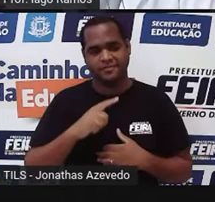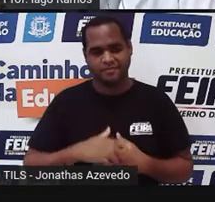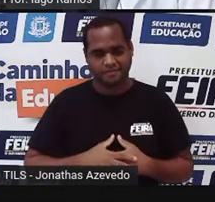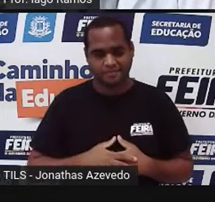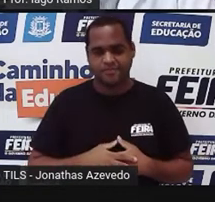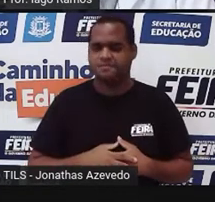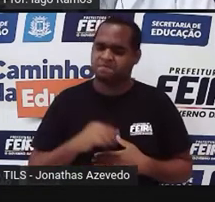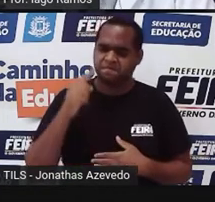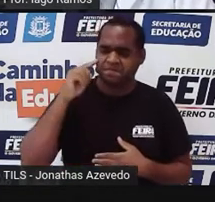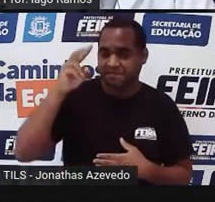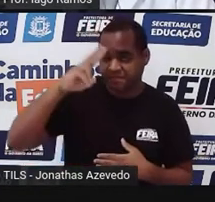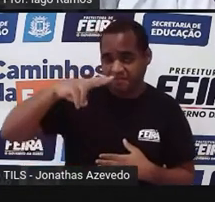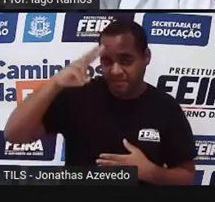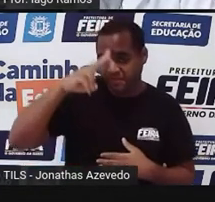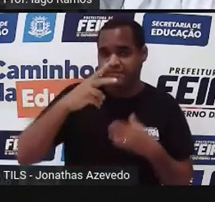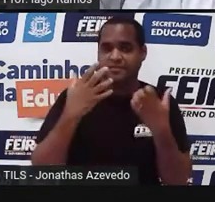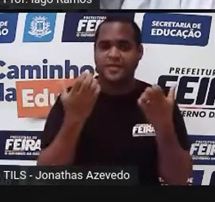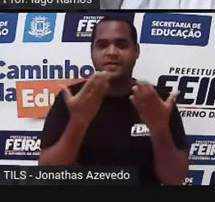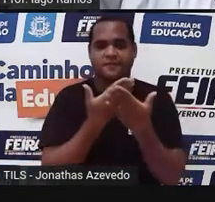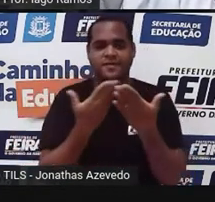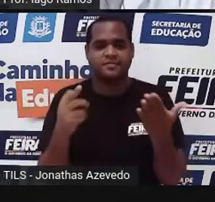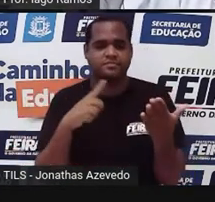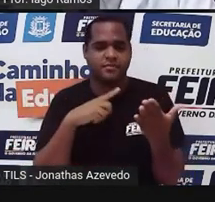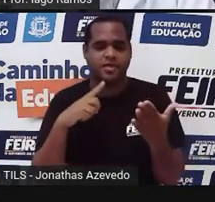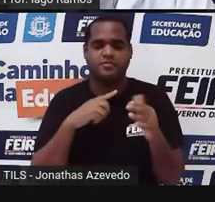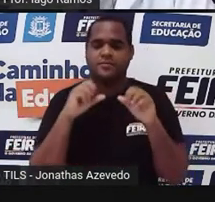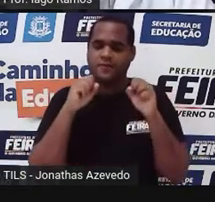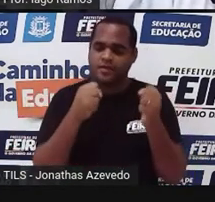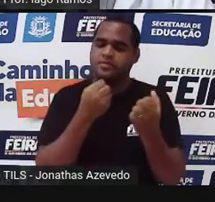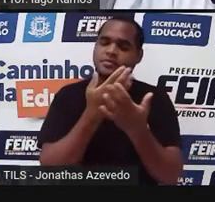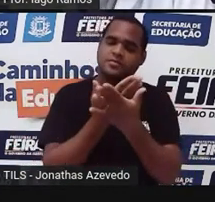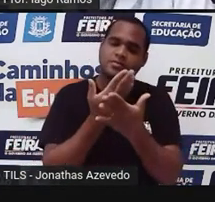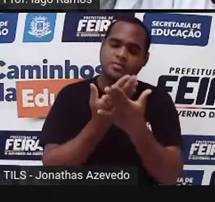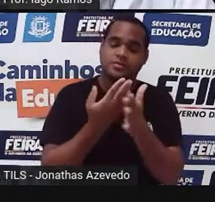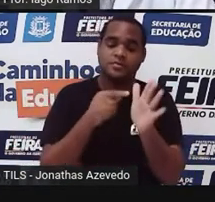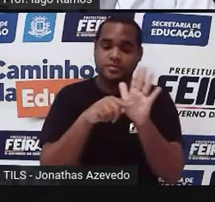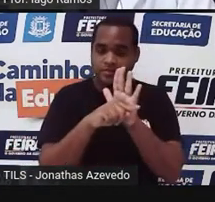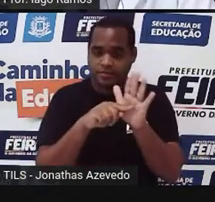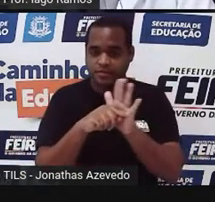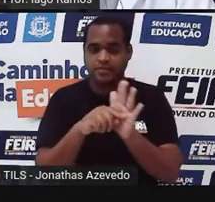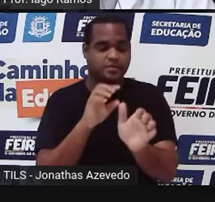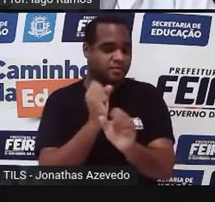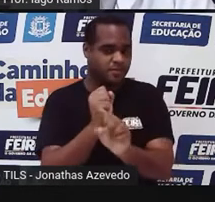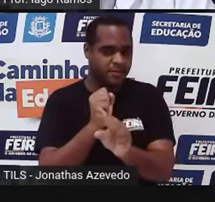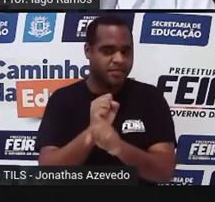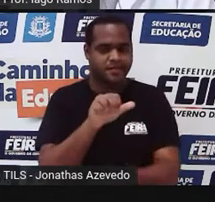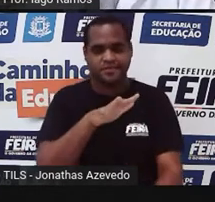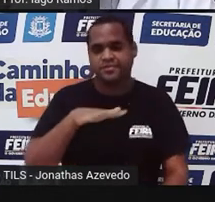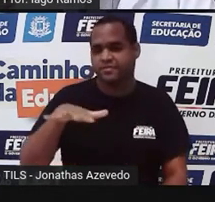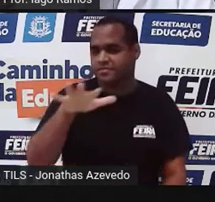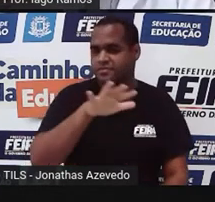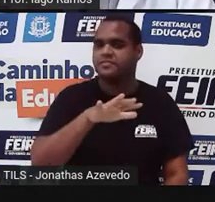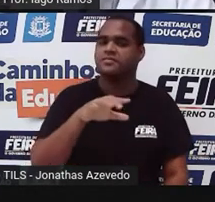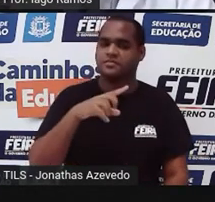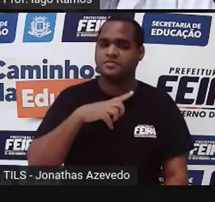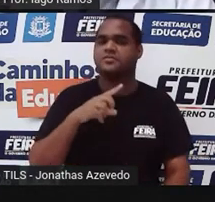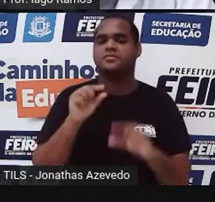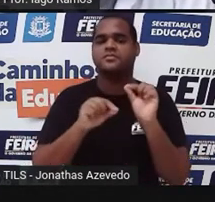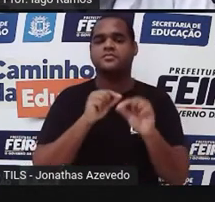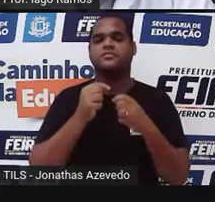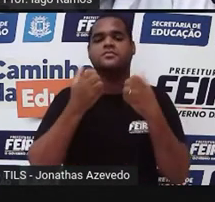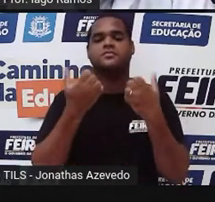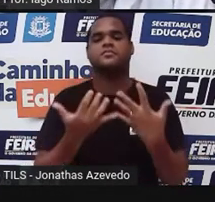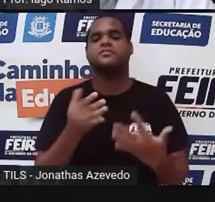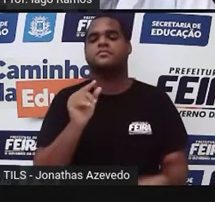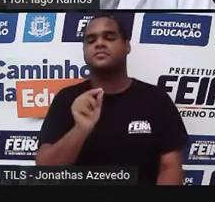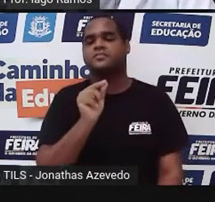quero fazer agora? Eu quero relembrar algo que a gente já estudou nessa parte de cálculo diária, certo? E sobre isso vai ter aqui, ó,